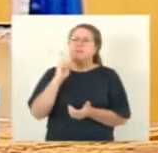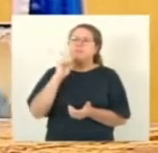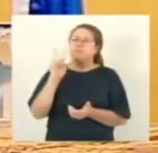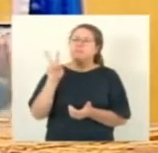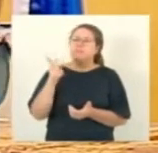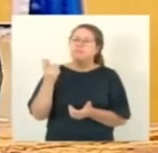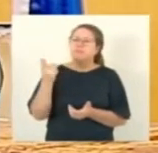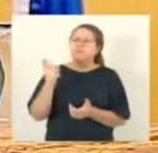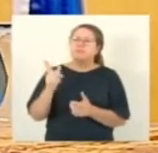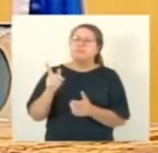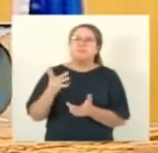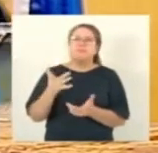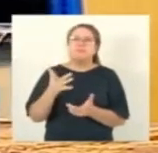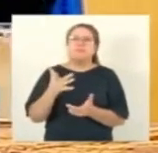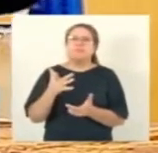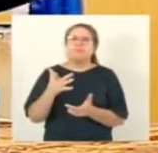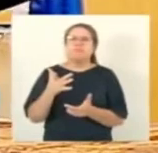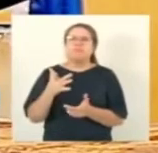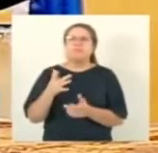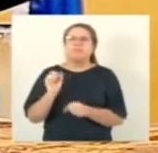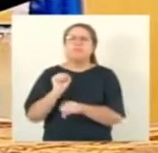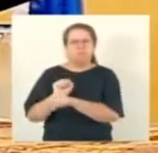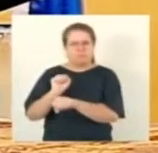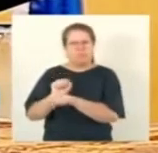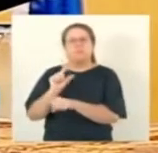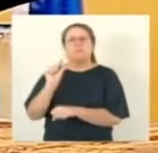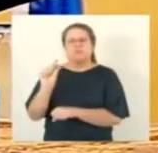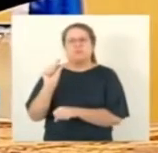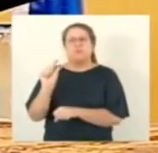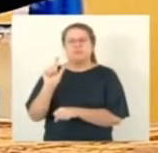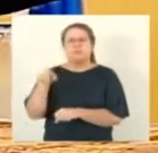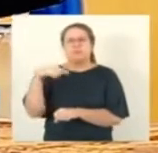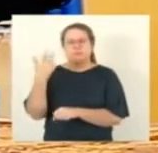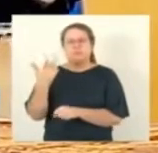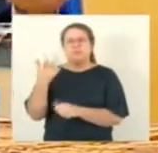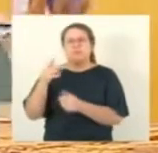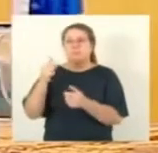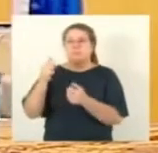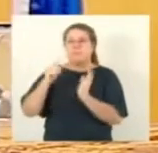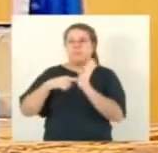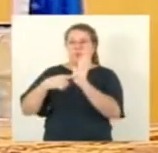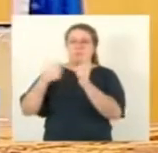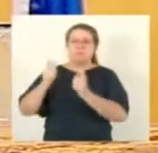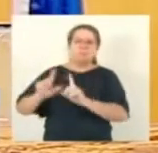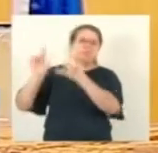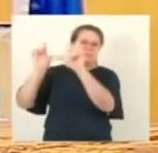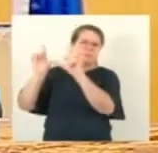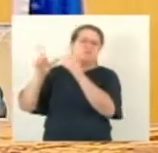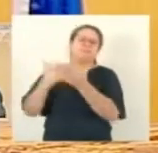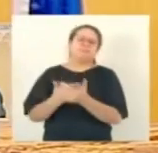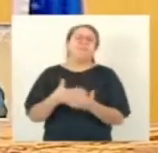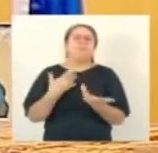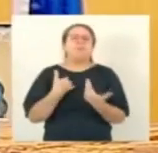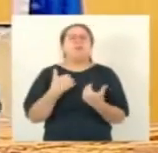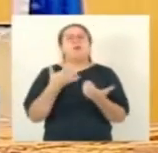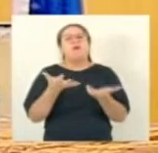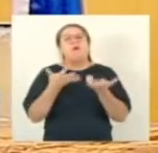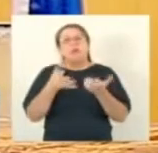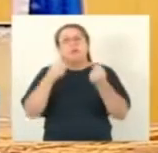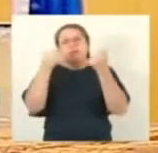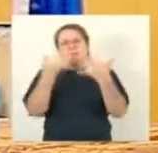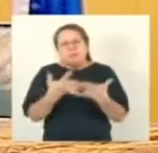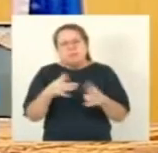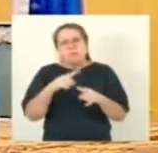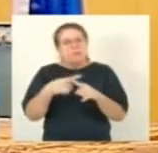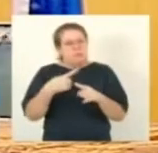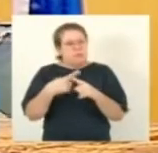Não vamos deixar. Vamos fazer o seguinte. Vamos deixar. Daqui a pouco a gente coloca essas imagens aí. Olha, eu quero deixar bem claro que desse fato que fique